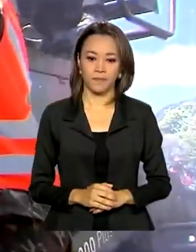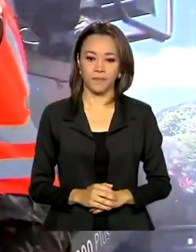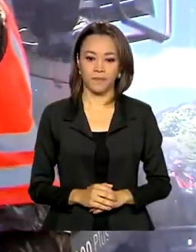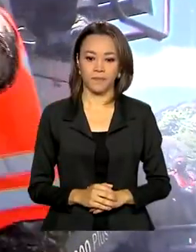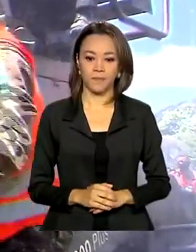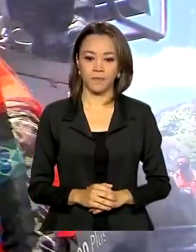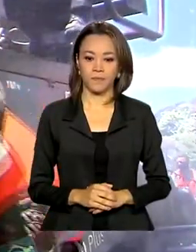É uma grande marca